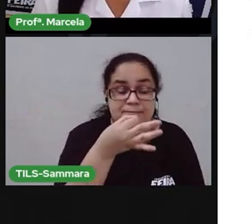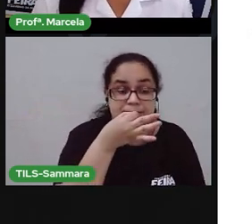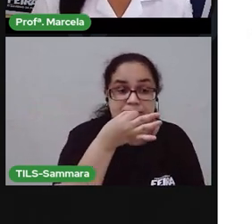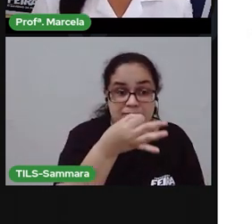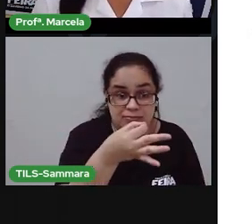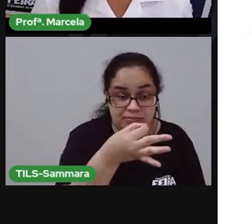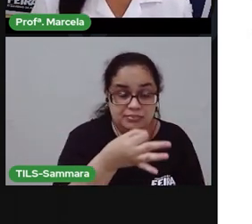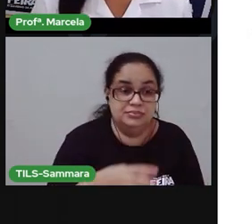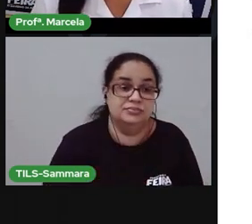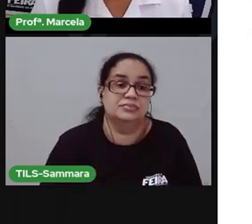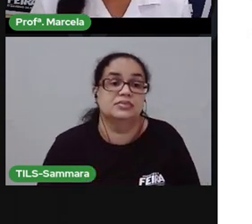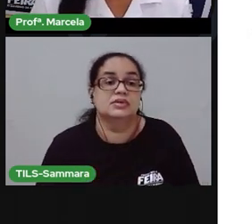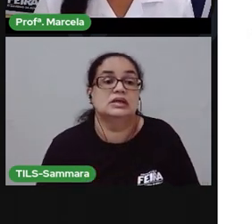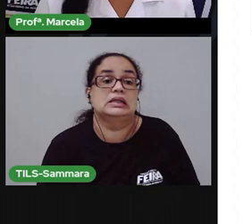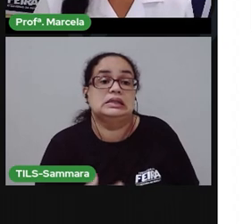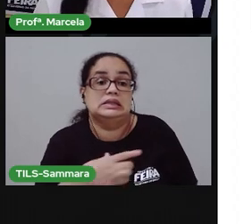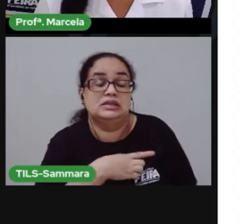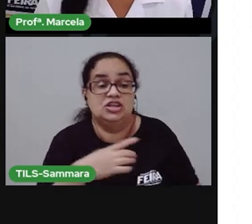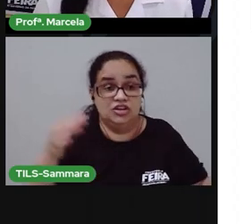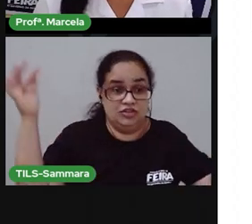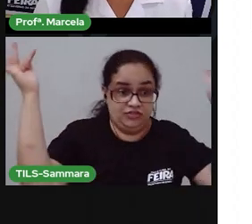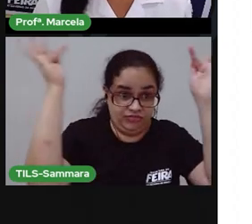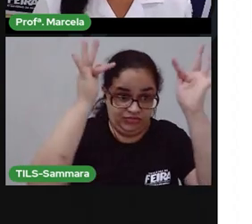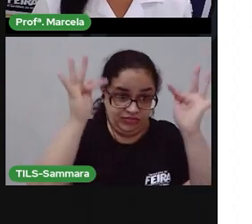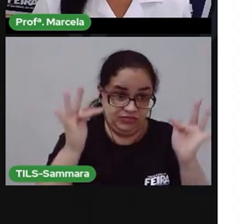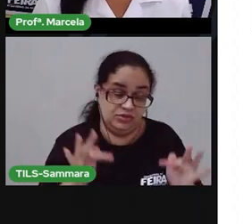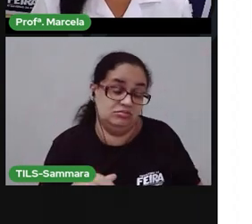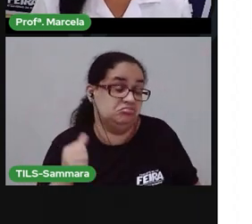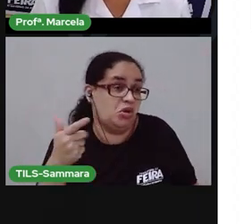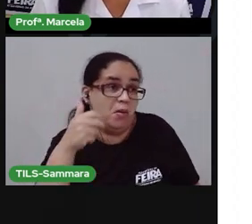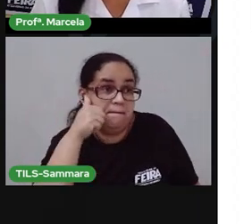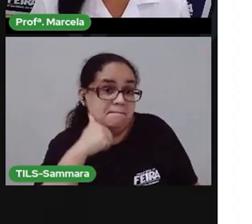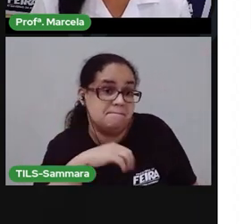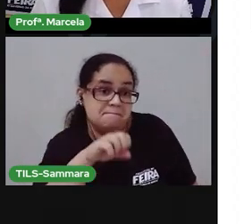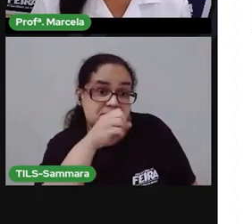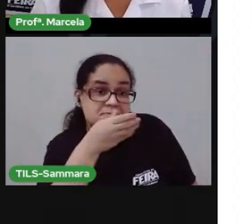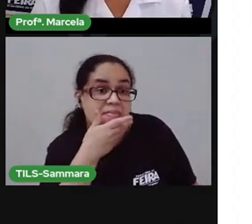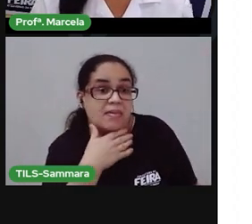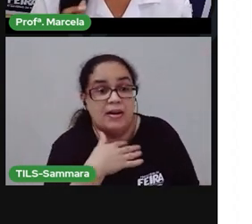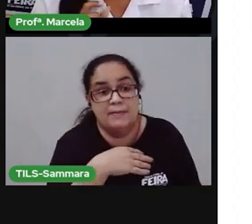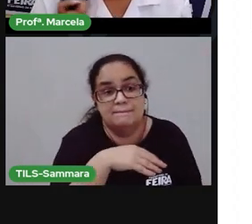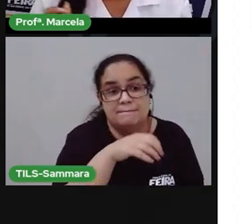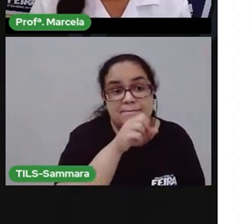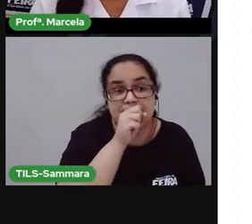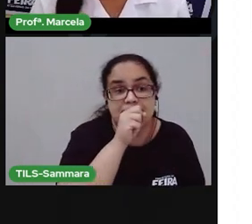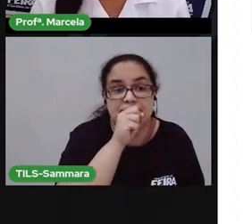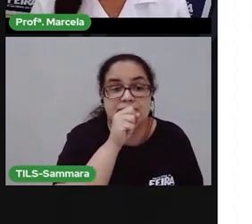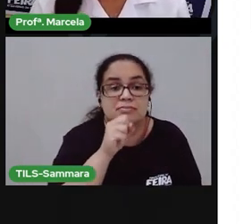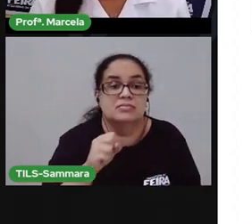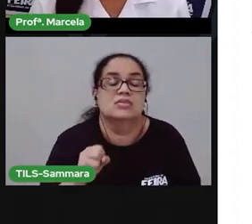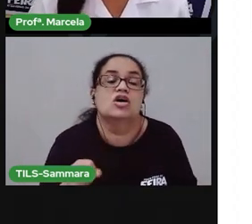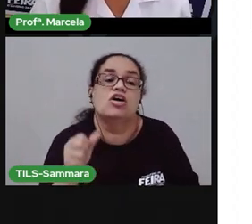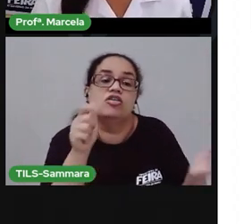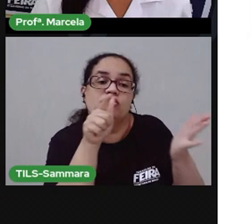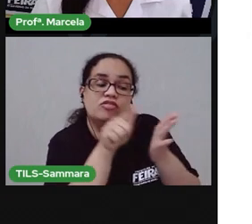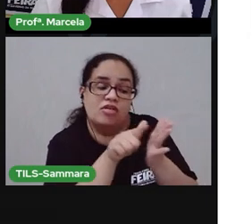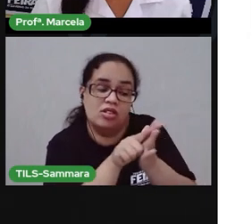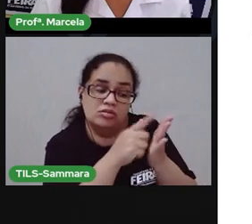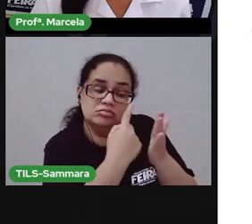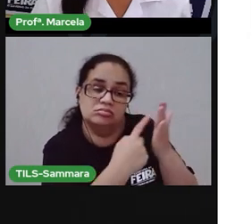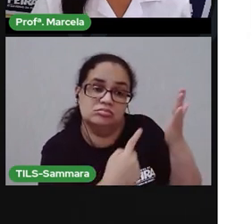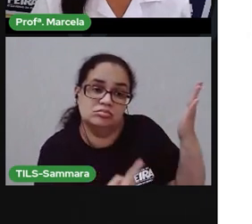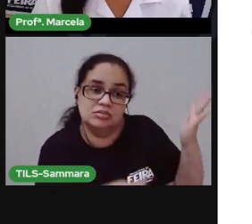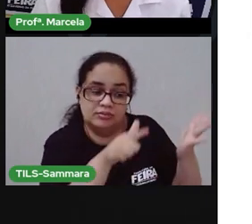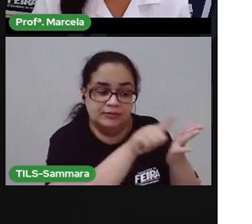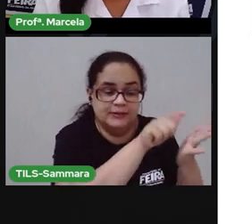e vai deixar ele muito feliz, ele ou ela, fazendo sabe o quê? Pegue uma folhinha do seu caderno,